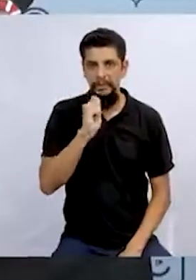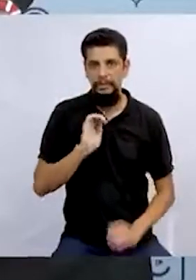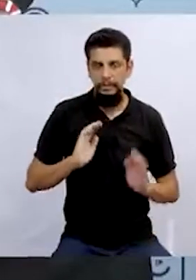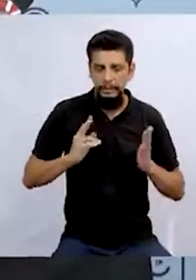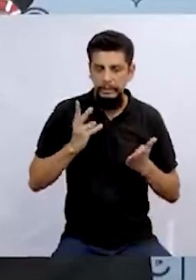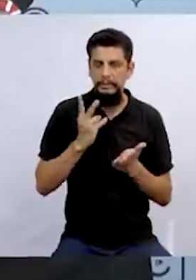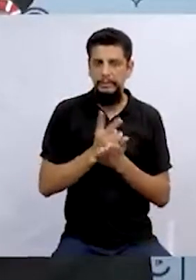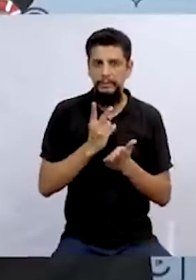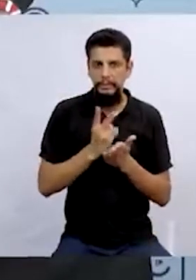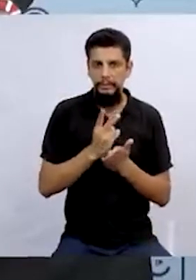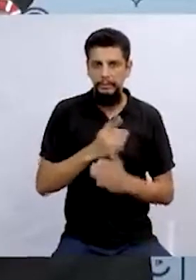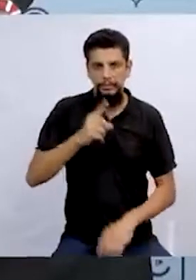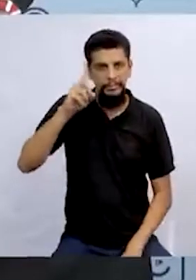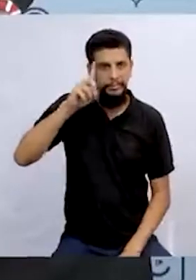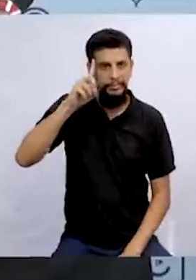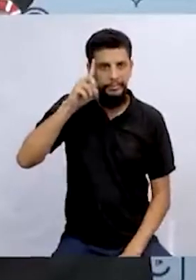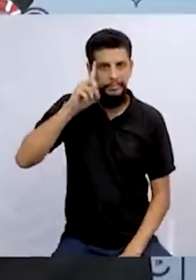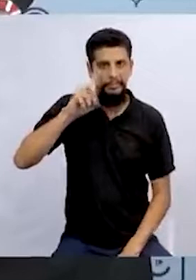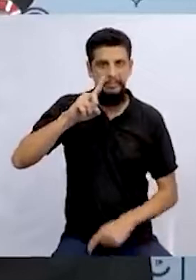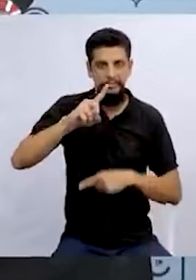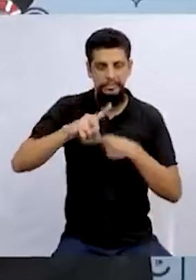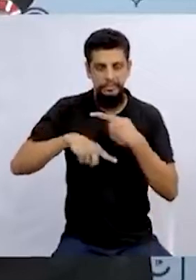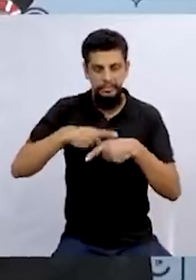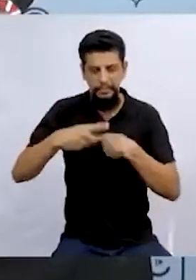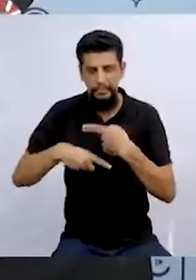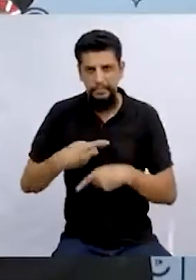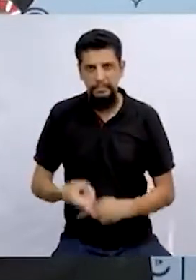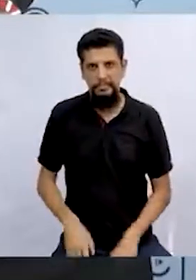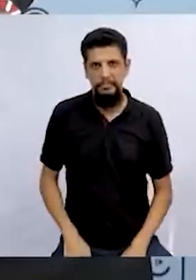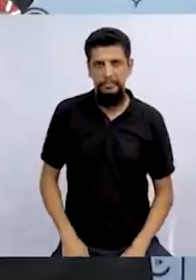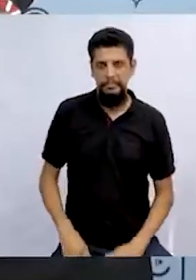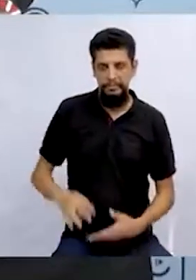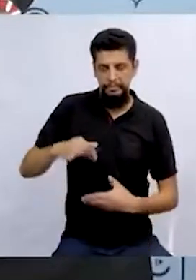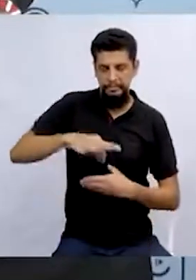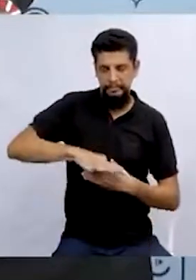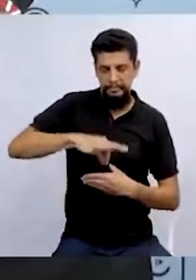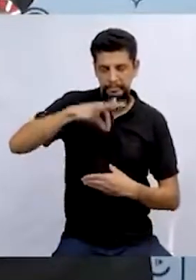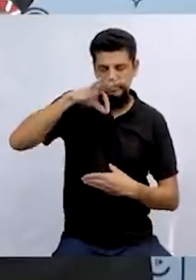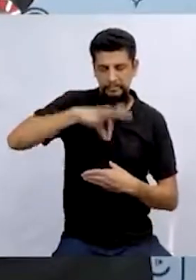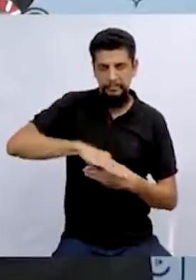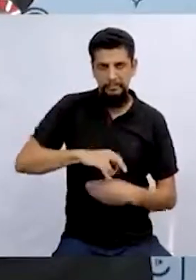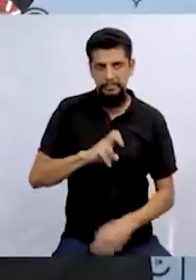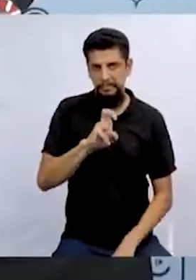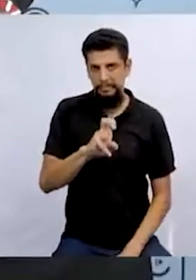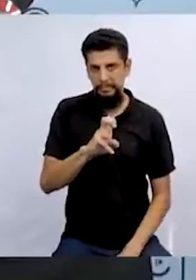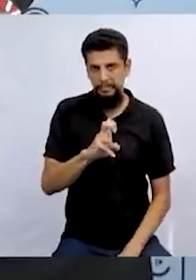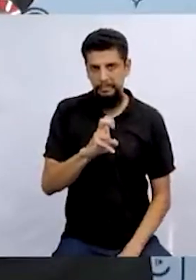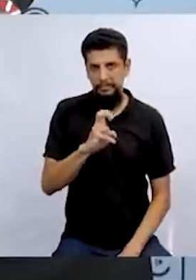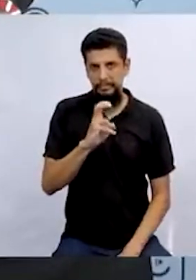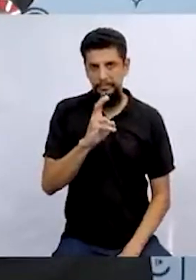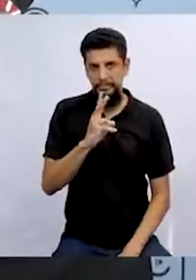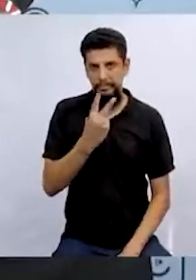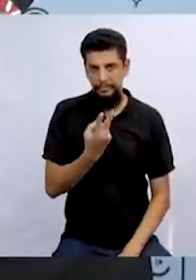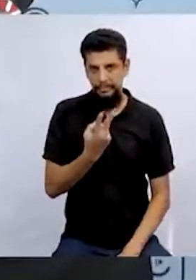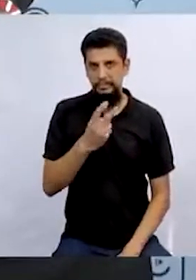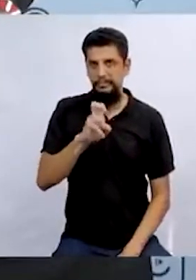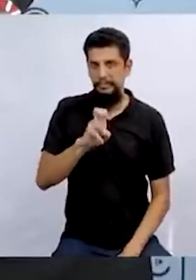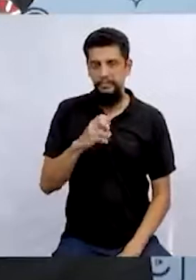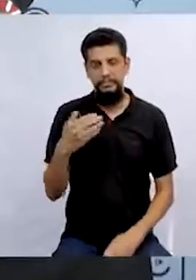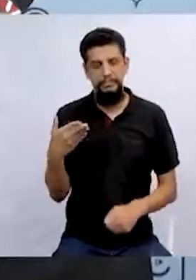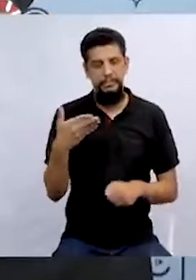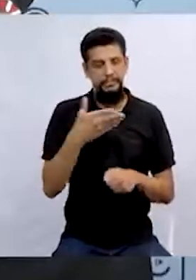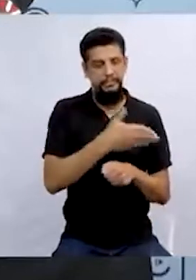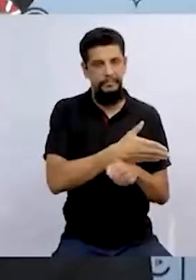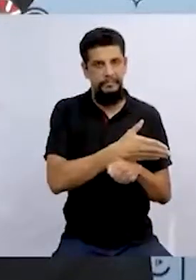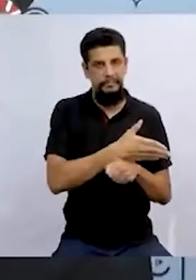Todos os dias, depois do seu tradicional chá das 5h25, ela ia